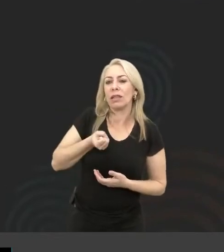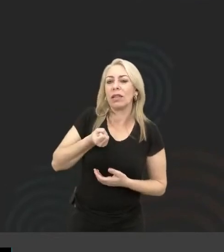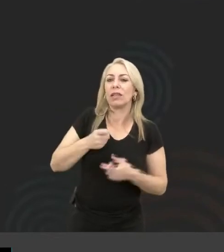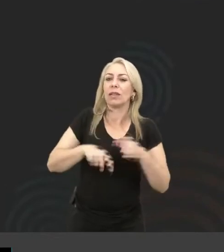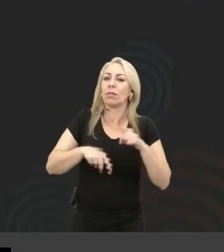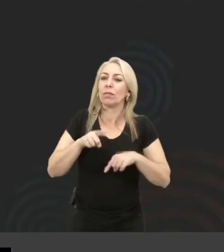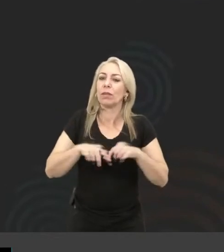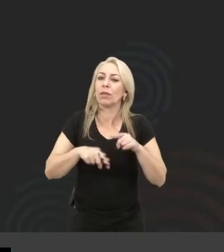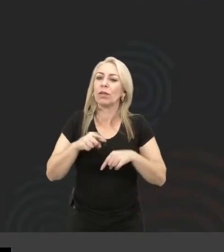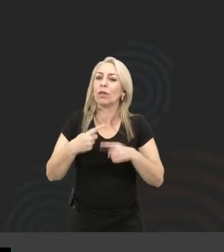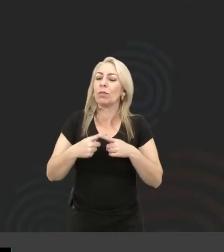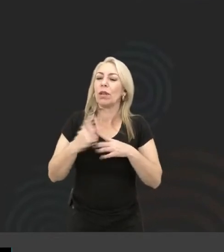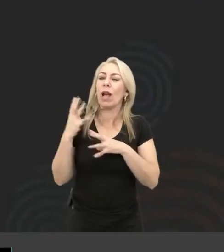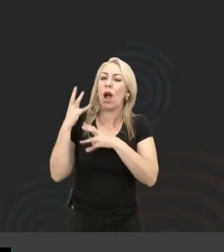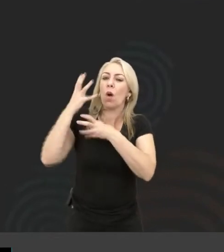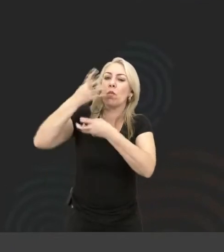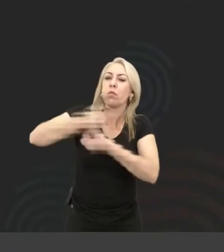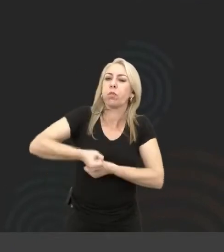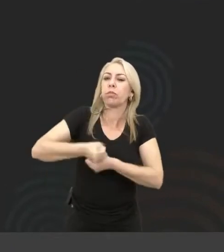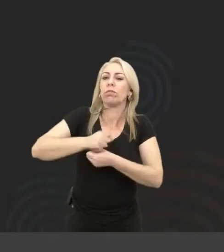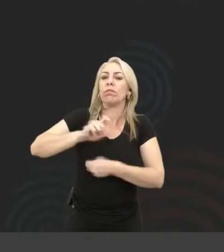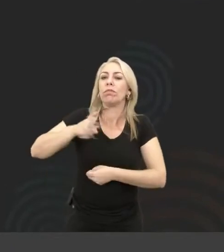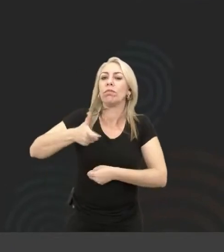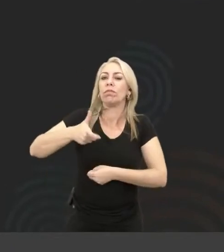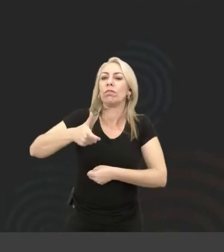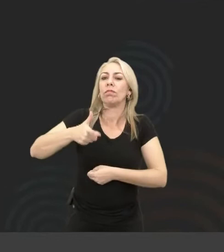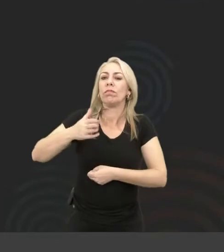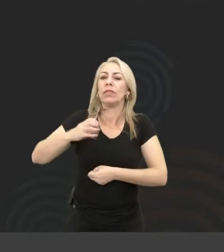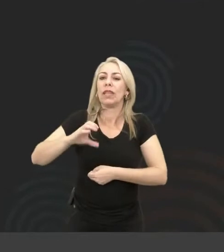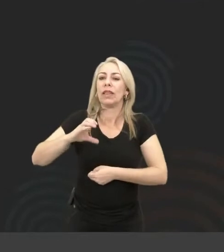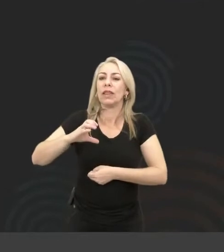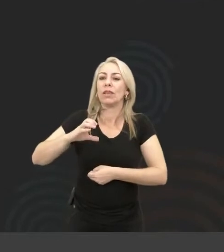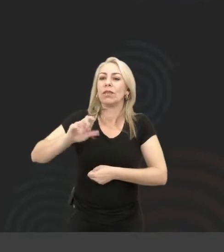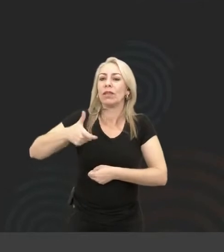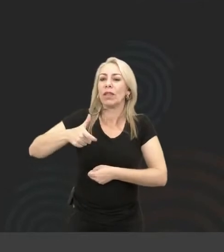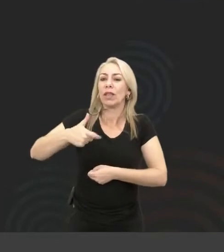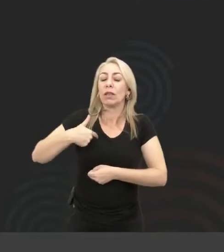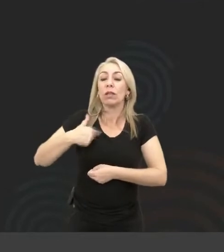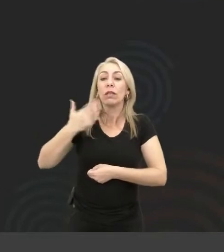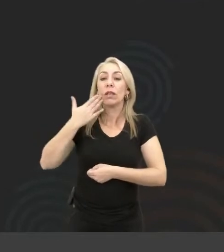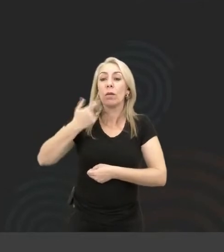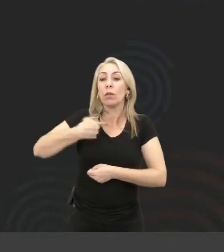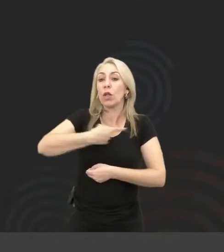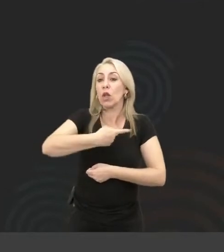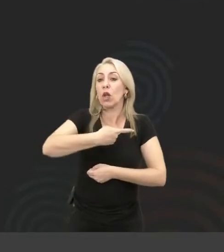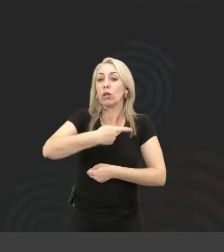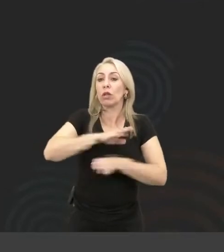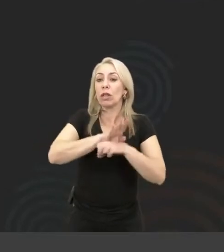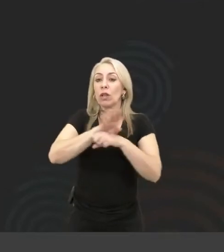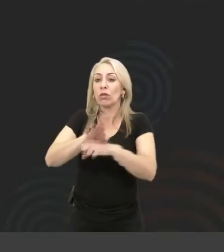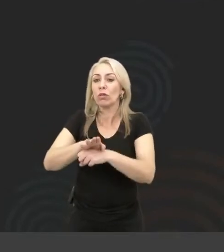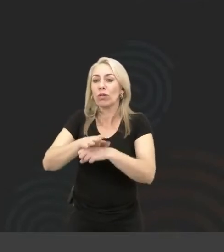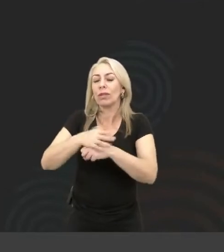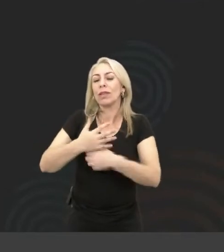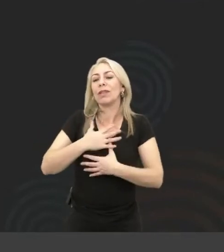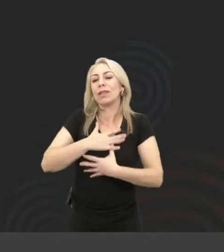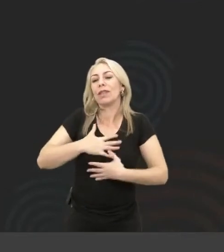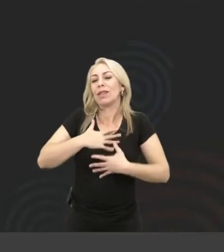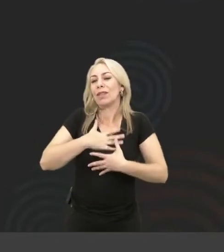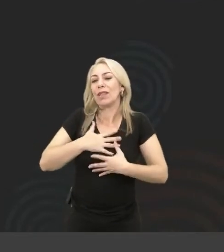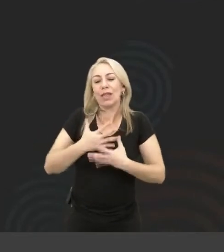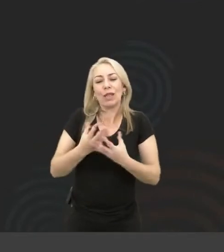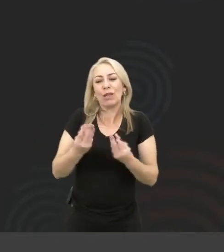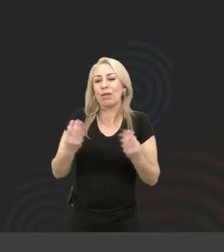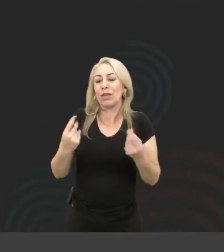produto porque ela acumulou pontos no cartão de crédito. A gente sabe que a gente contribuiu para isso. Isso é gratificante demais,